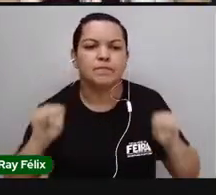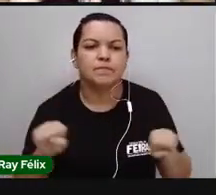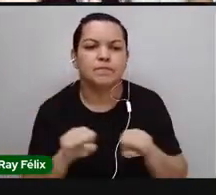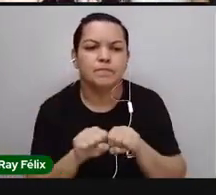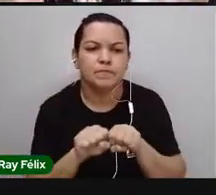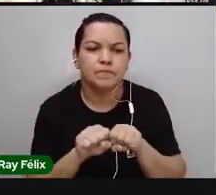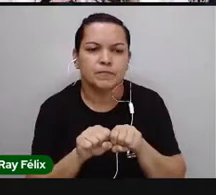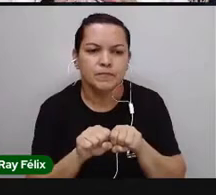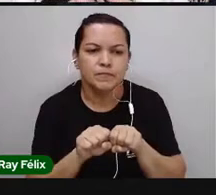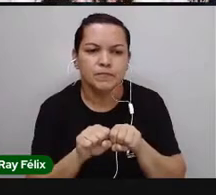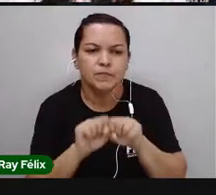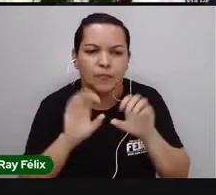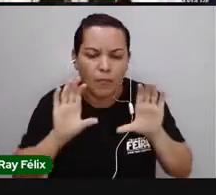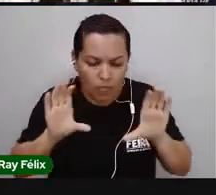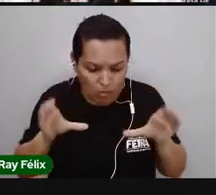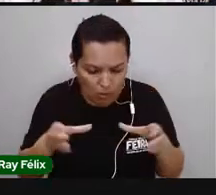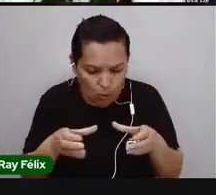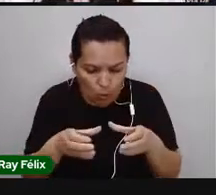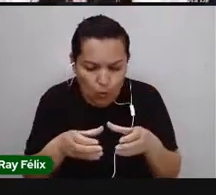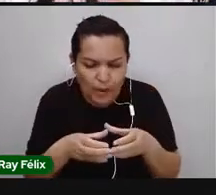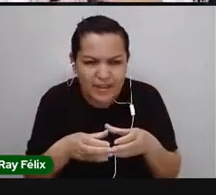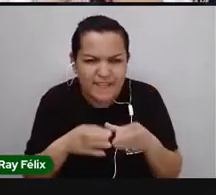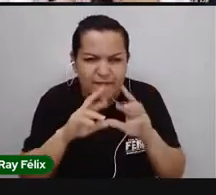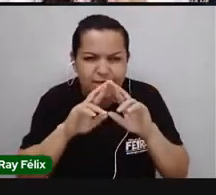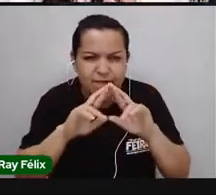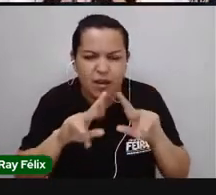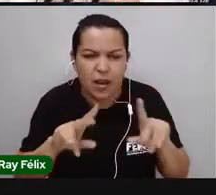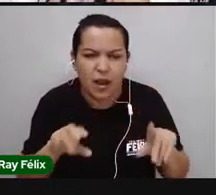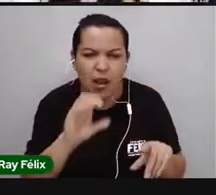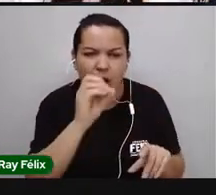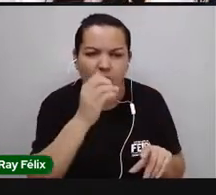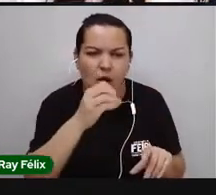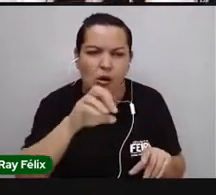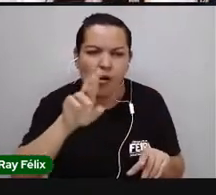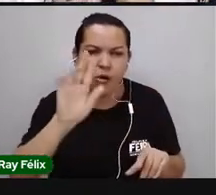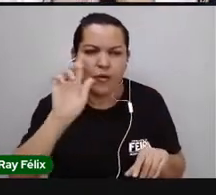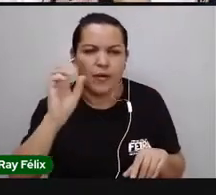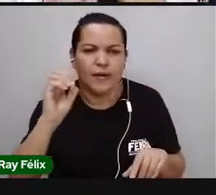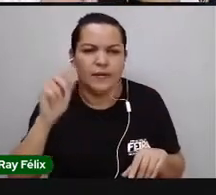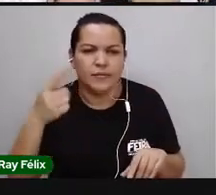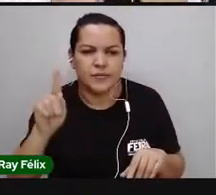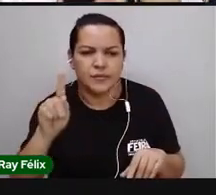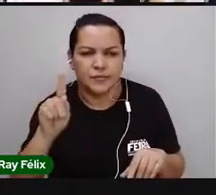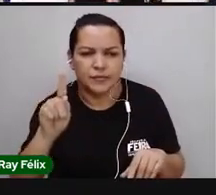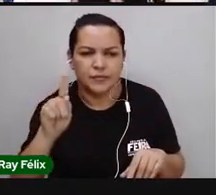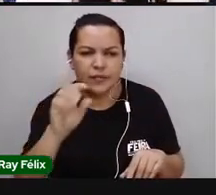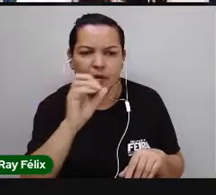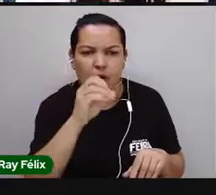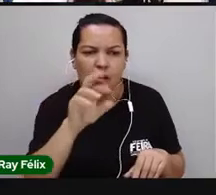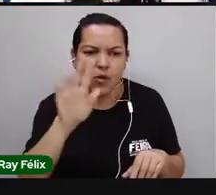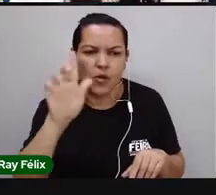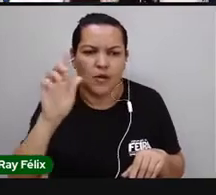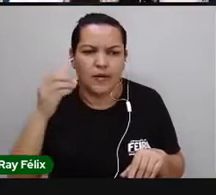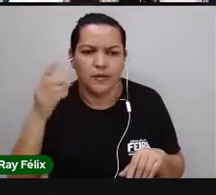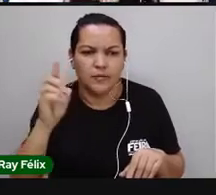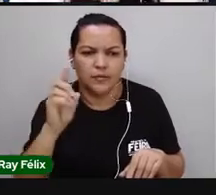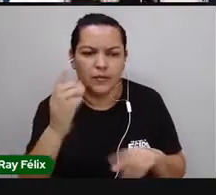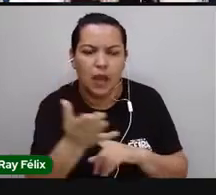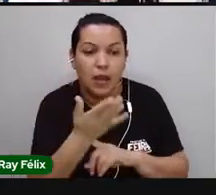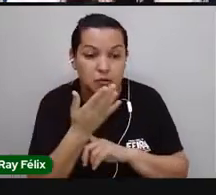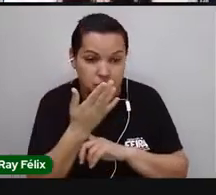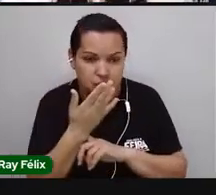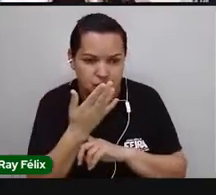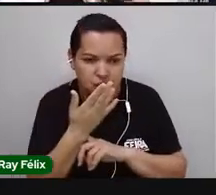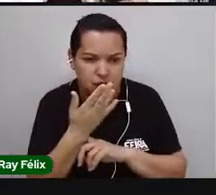conjunto de vários órgãos que vão nos auxiliar a exercer uma função específica no